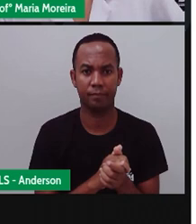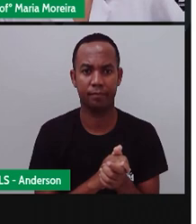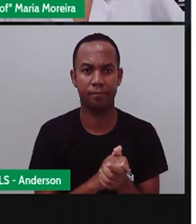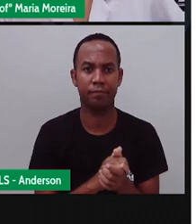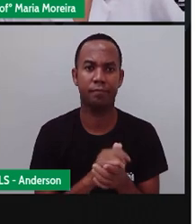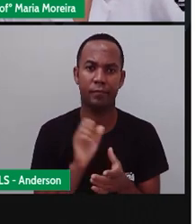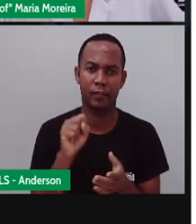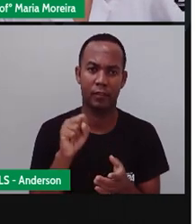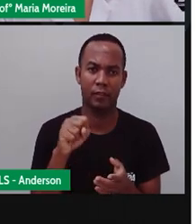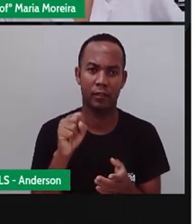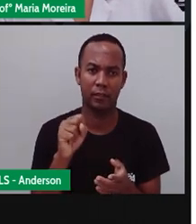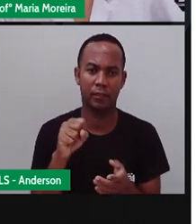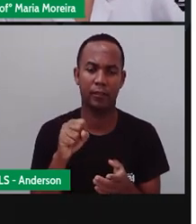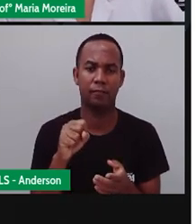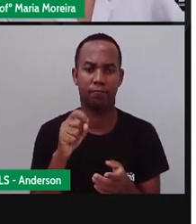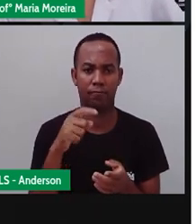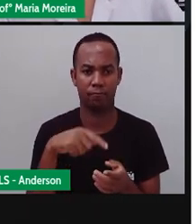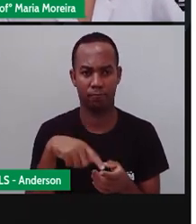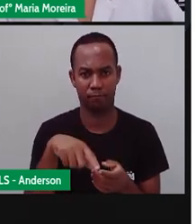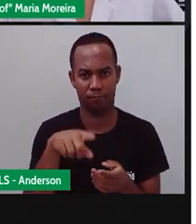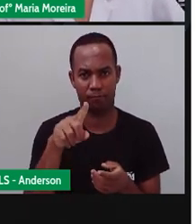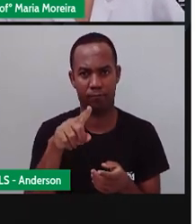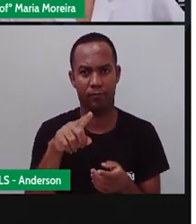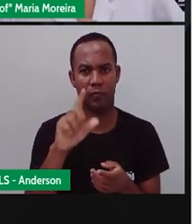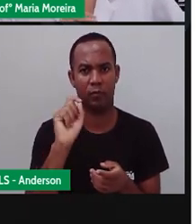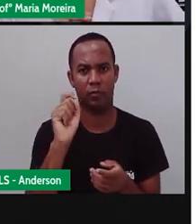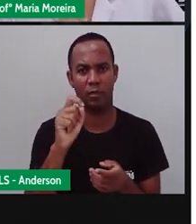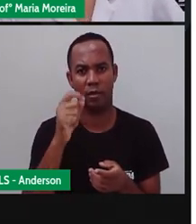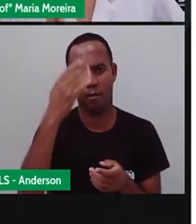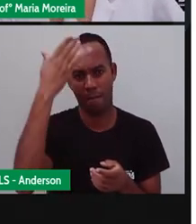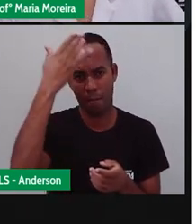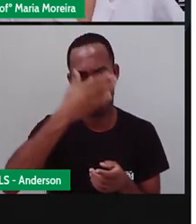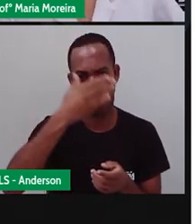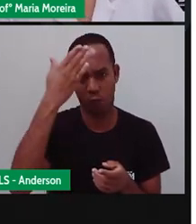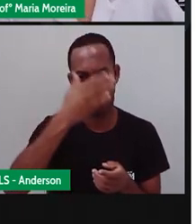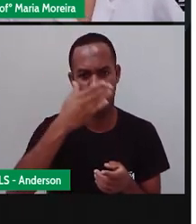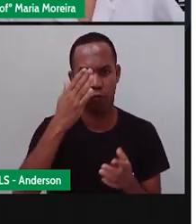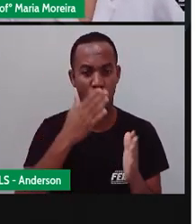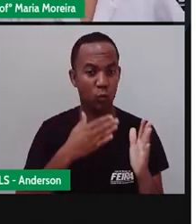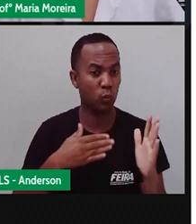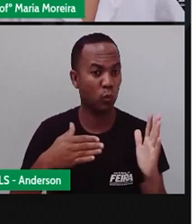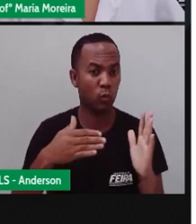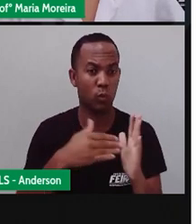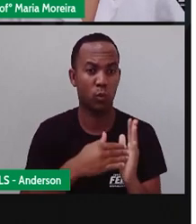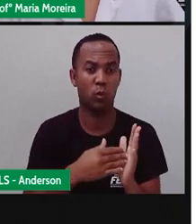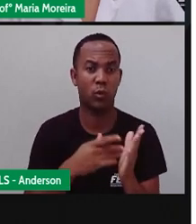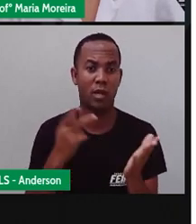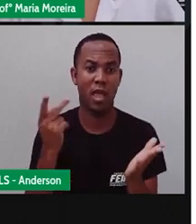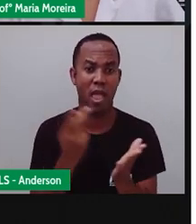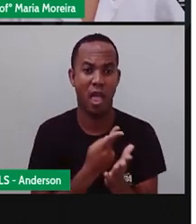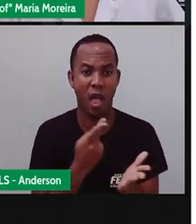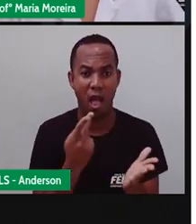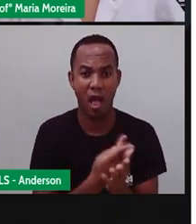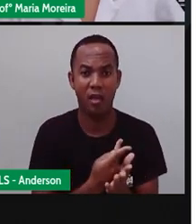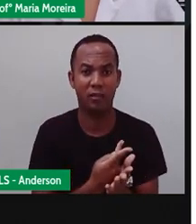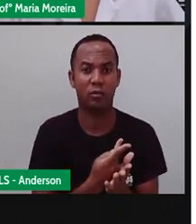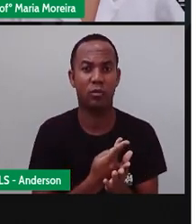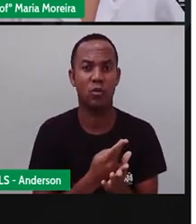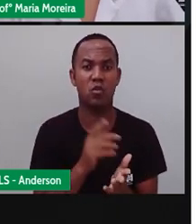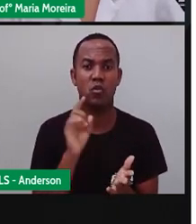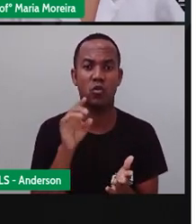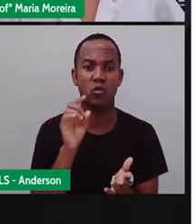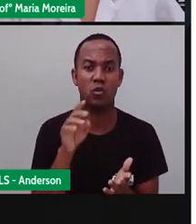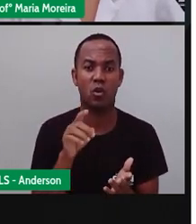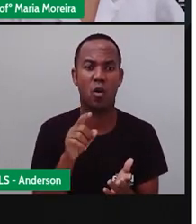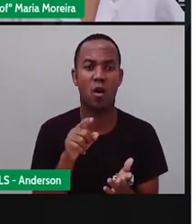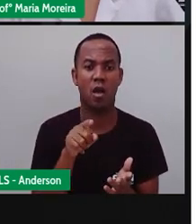Assim, discorrendo, Américo provou que tudo estava errado. E só ele era capaz de